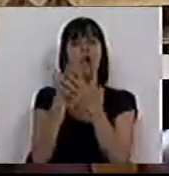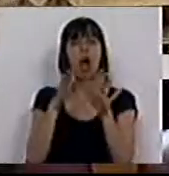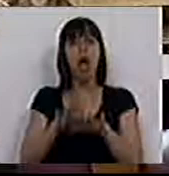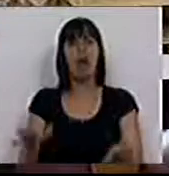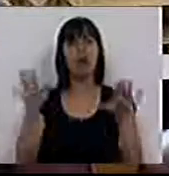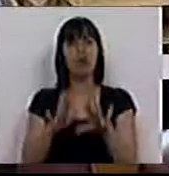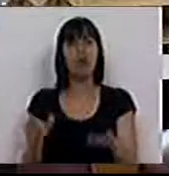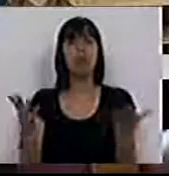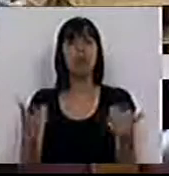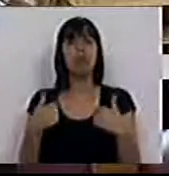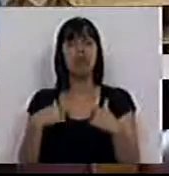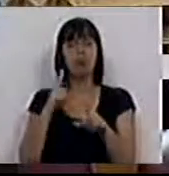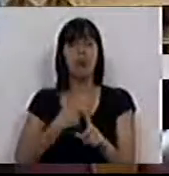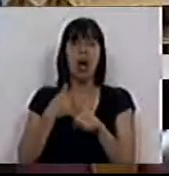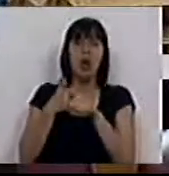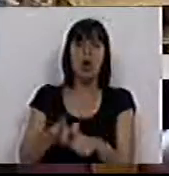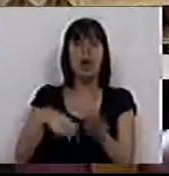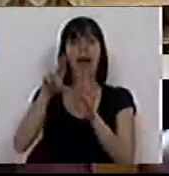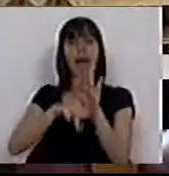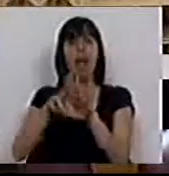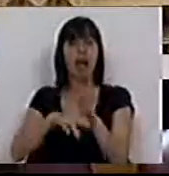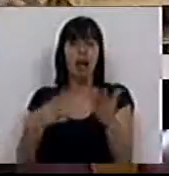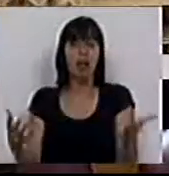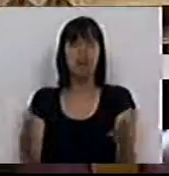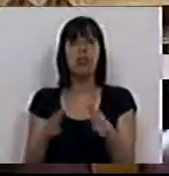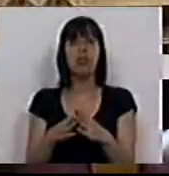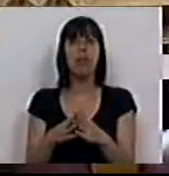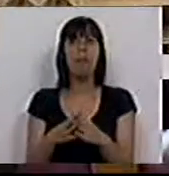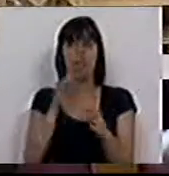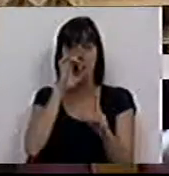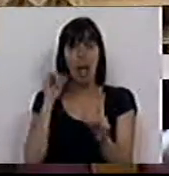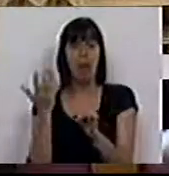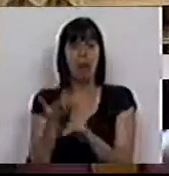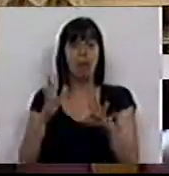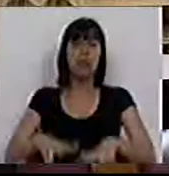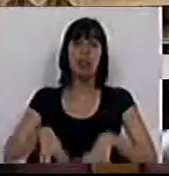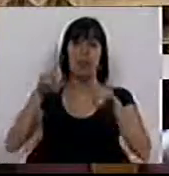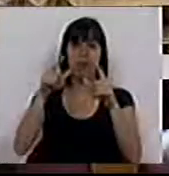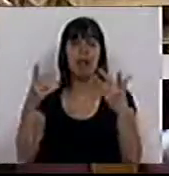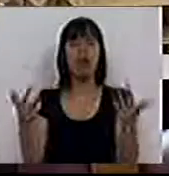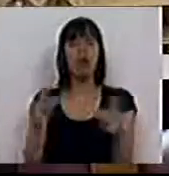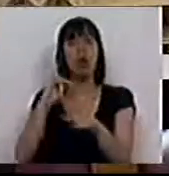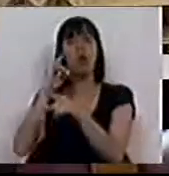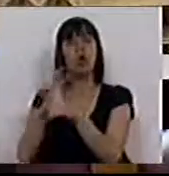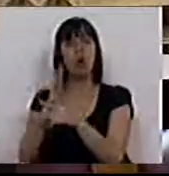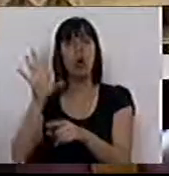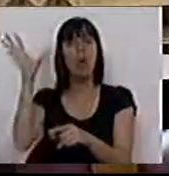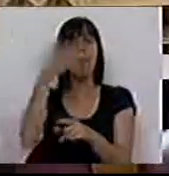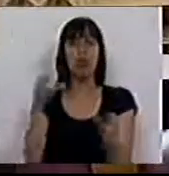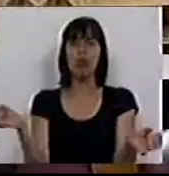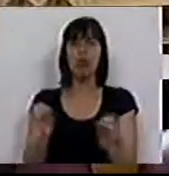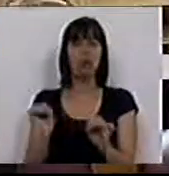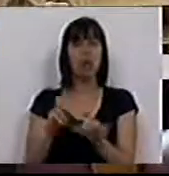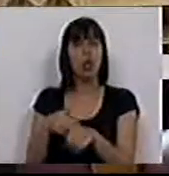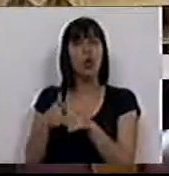harmonioso, quando nós tínhamos que cumprir com regras, entre elas também de ambiente e de desenvolvimento, que outros países não tinham que